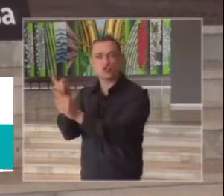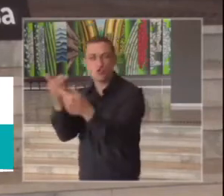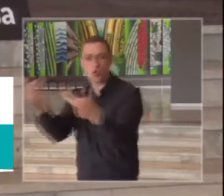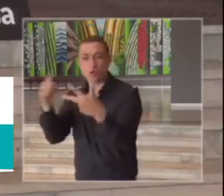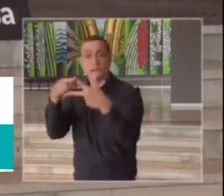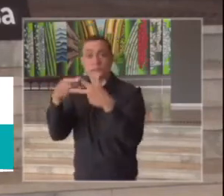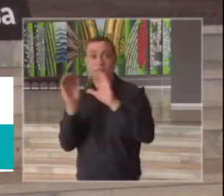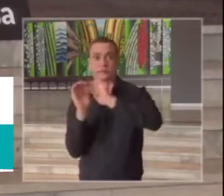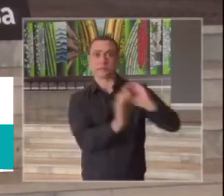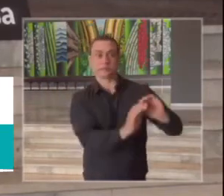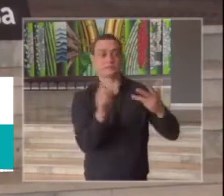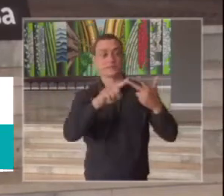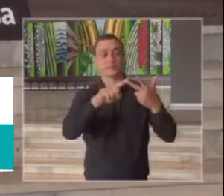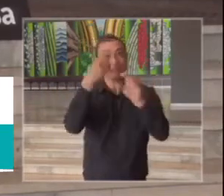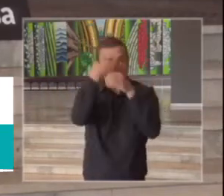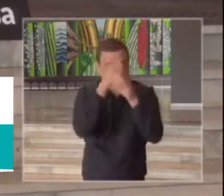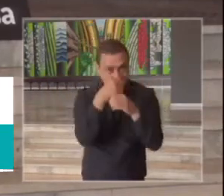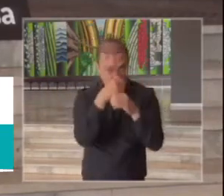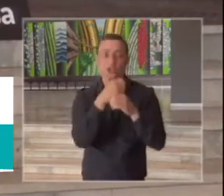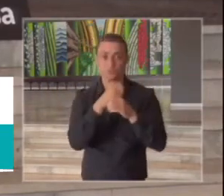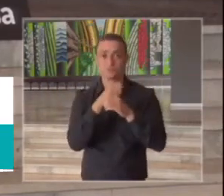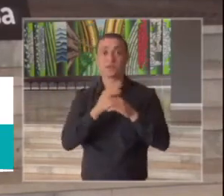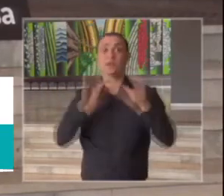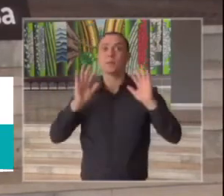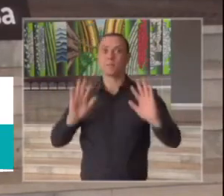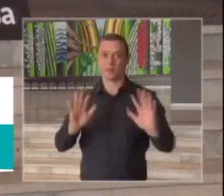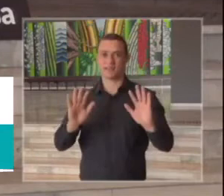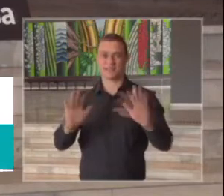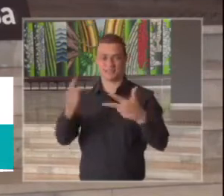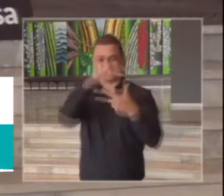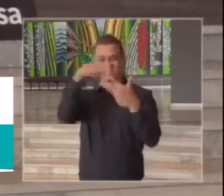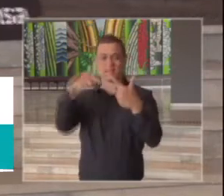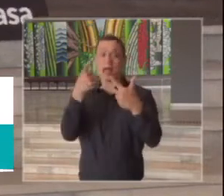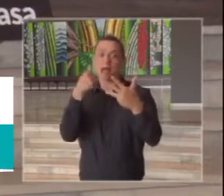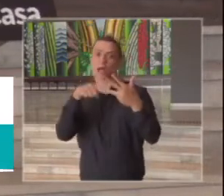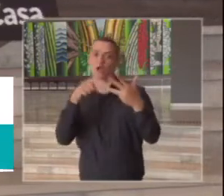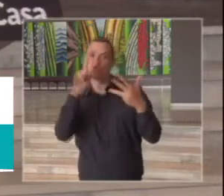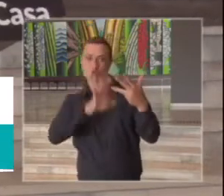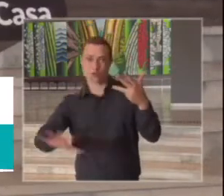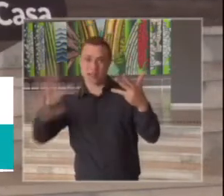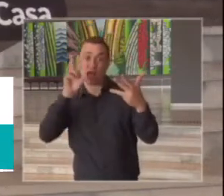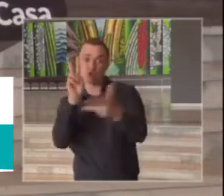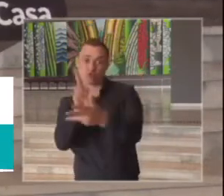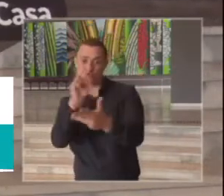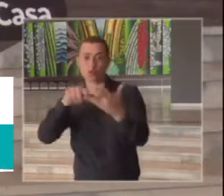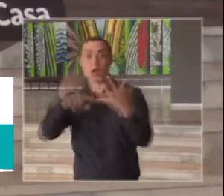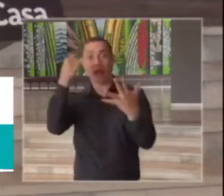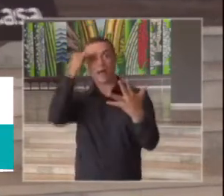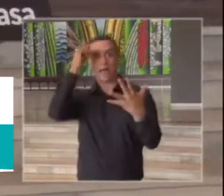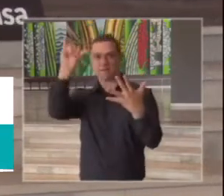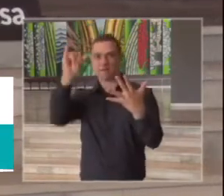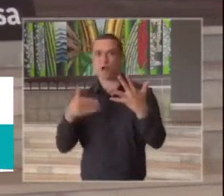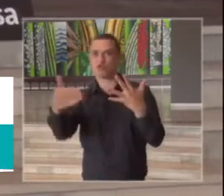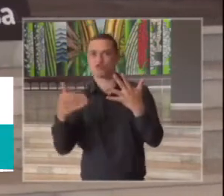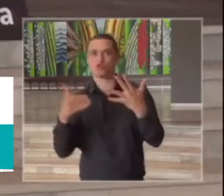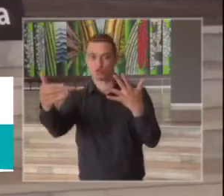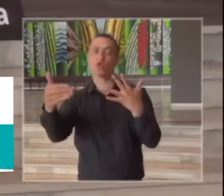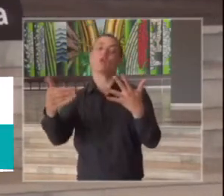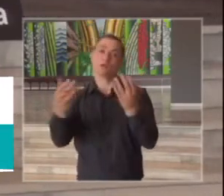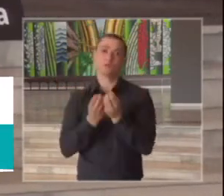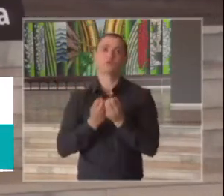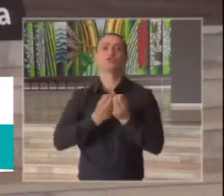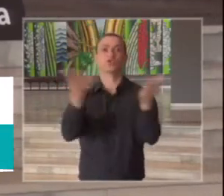e testar obviamente em decorrência desses vem o cuidar e o prevenir logo logo com a disposição